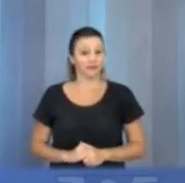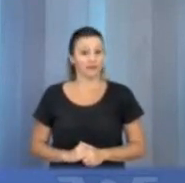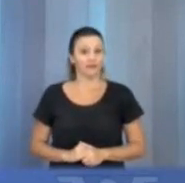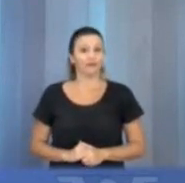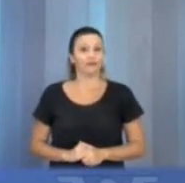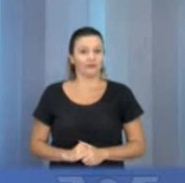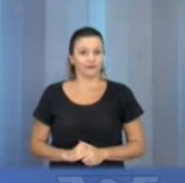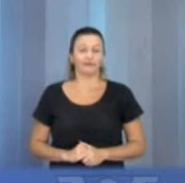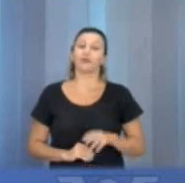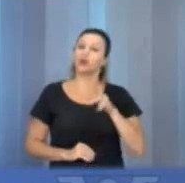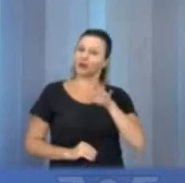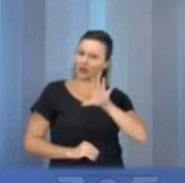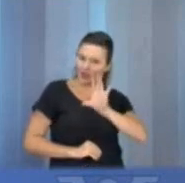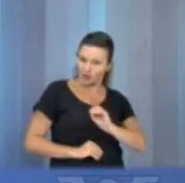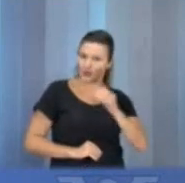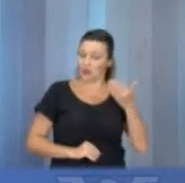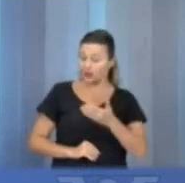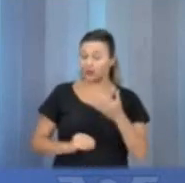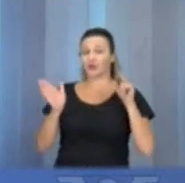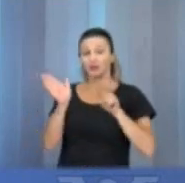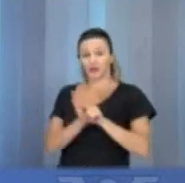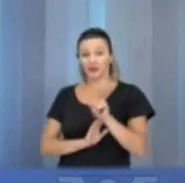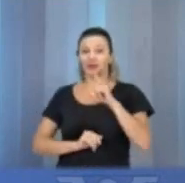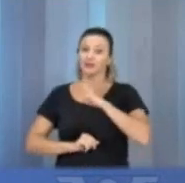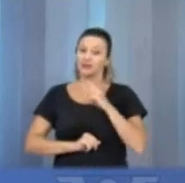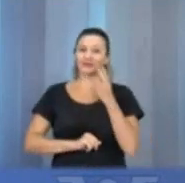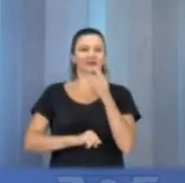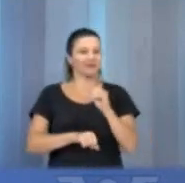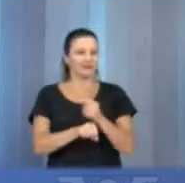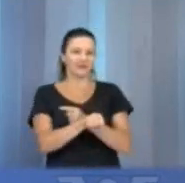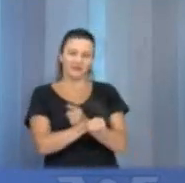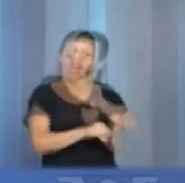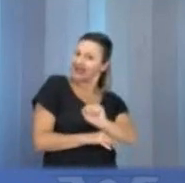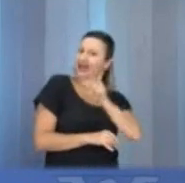Candidato Caio Amado, é a sua vez de fazer sua pergunta. O senhor tem 30 segundos.